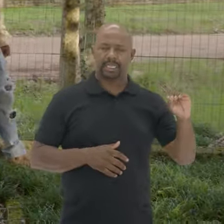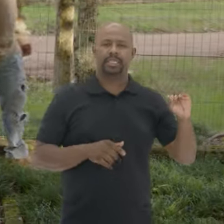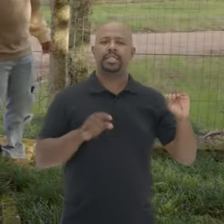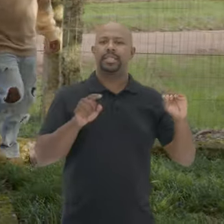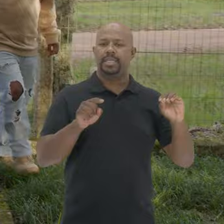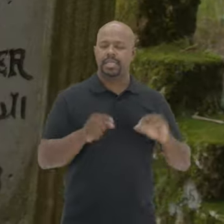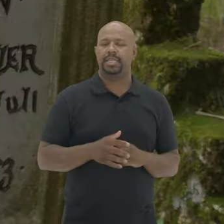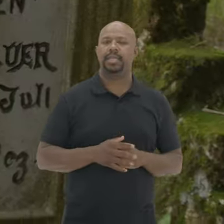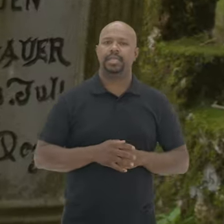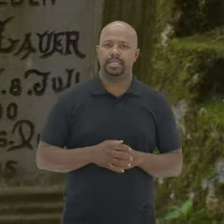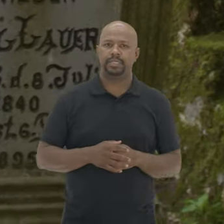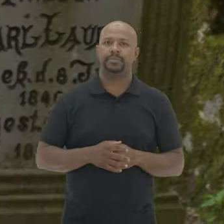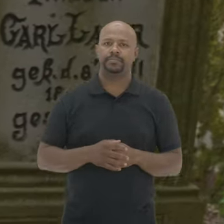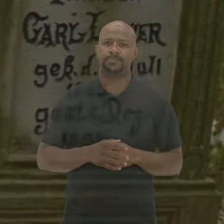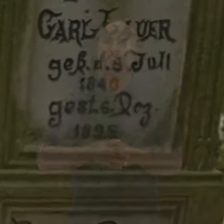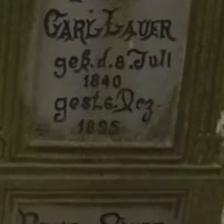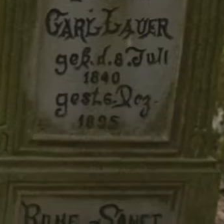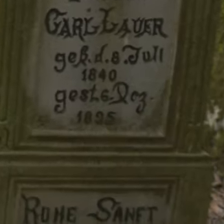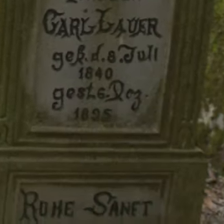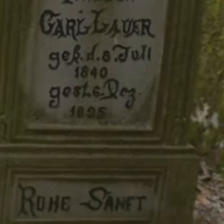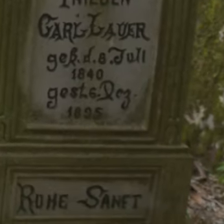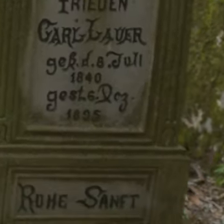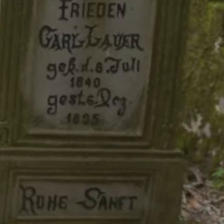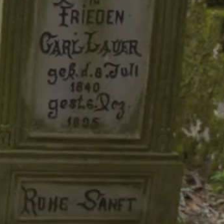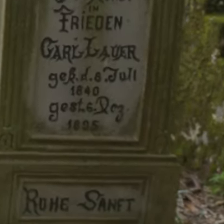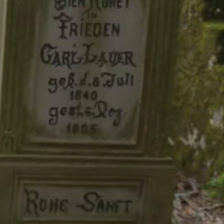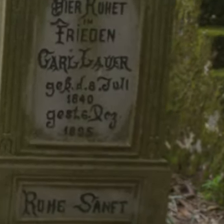1880 Lápides escritas em alemão